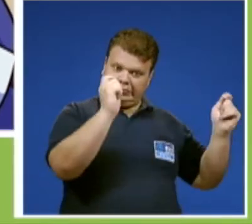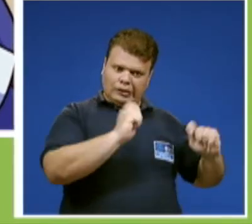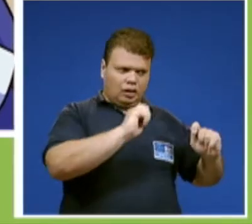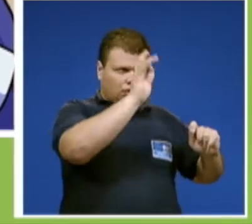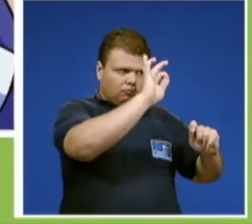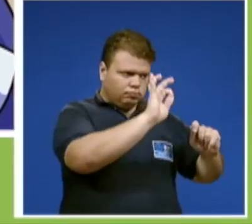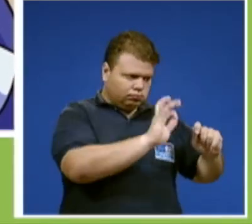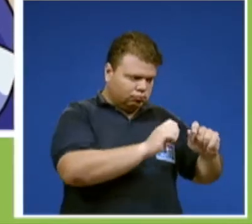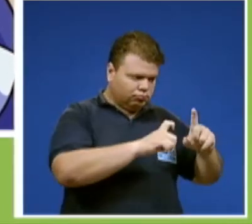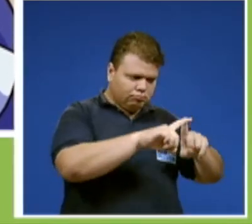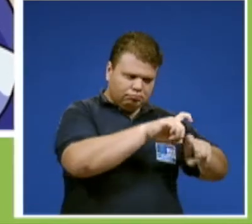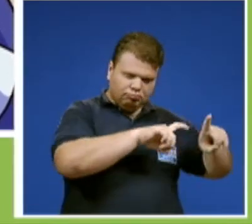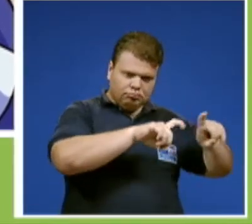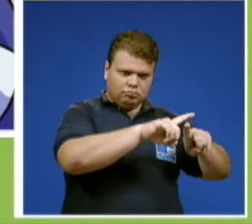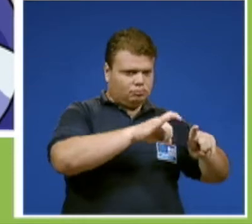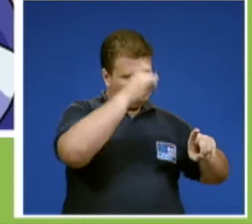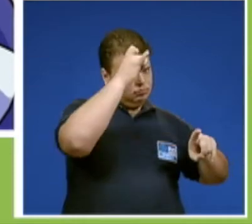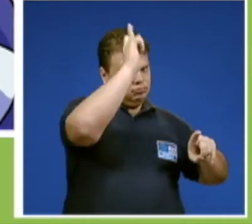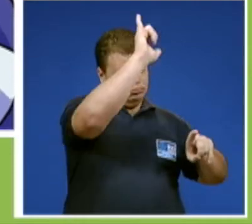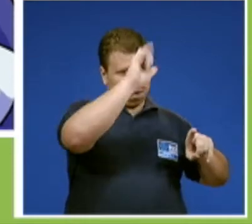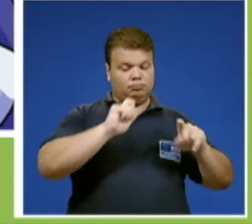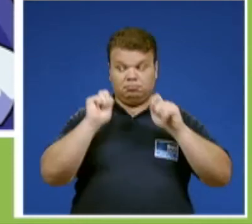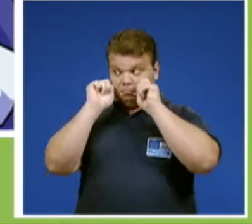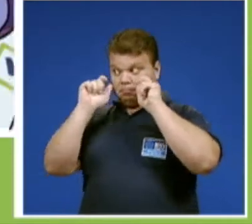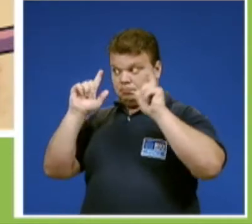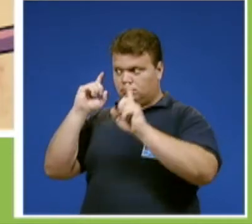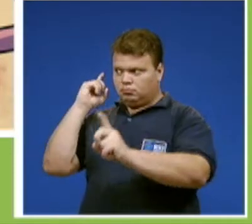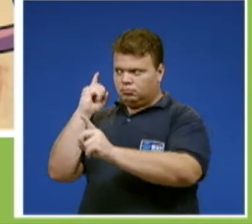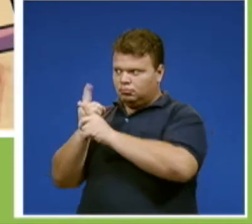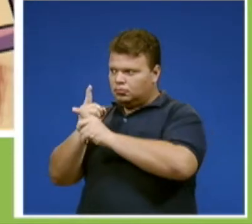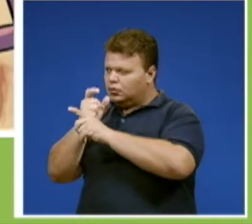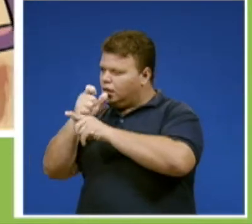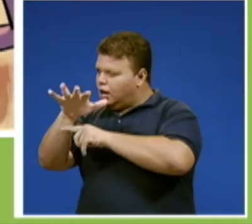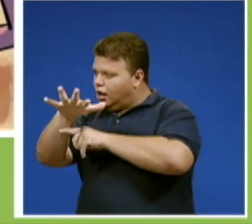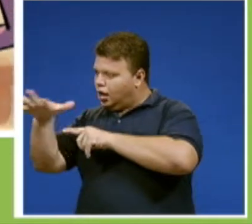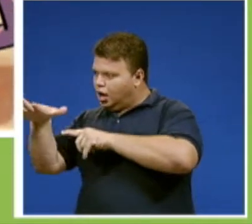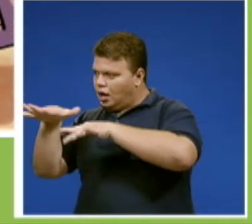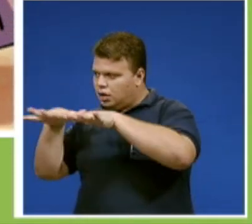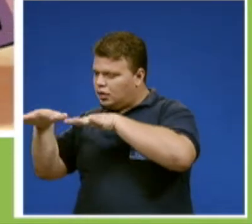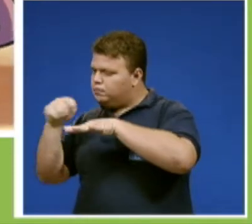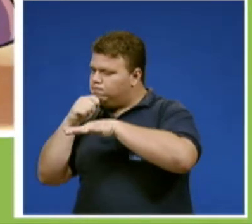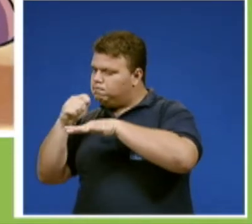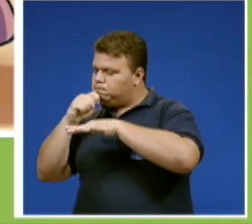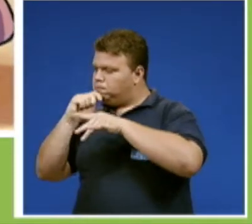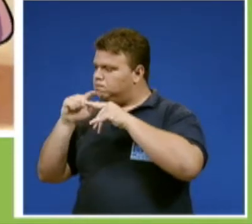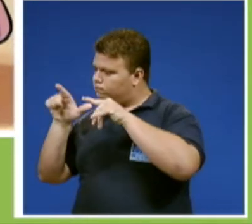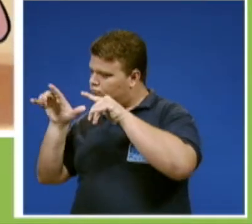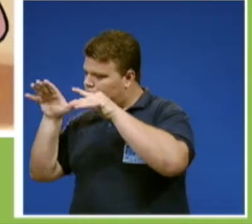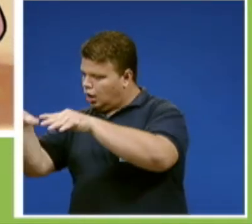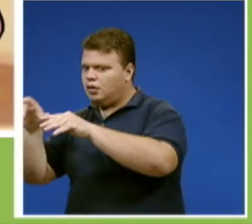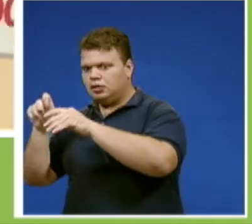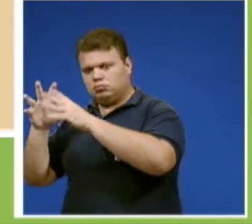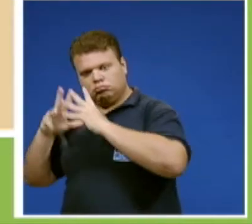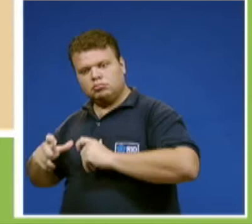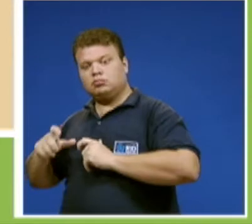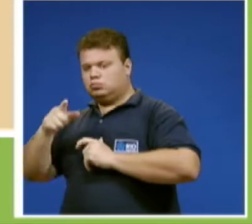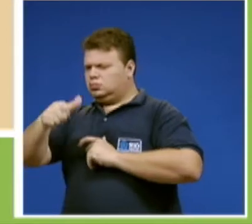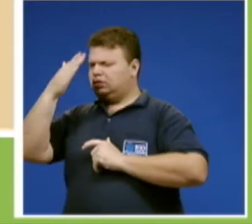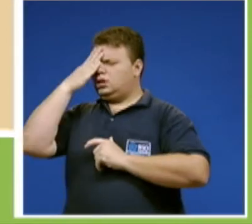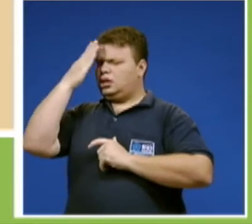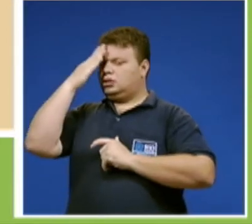locais que podem servir de criadouro para as larvas de mosquito. Olho vivo, ao menor sinal de água parada, entre em ação.